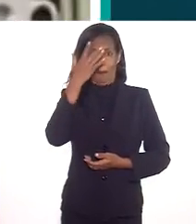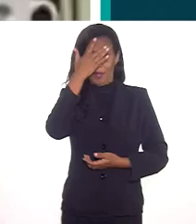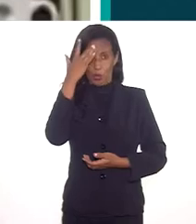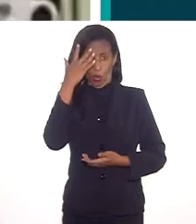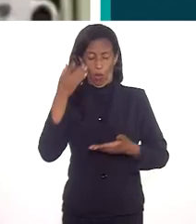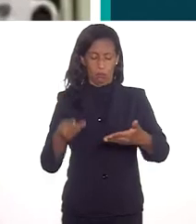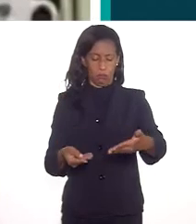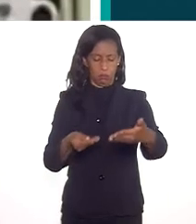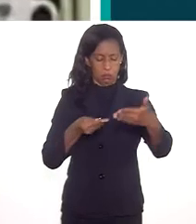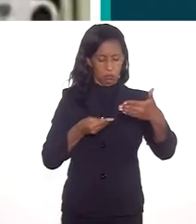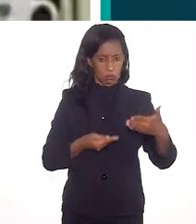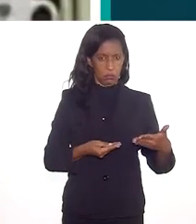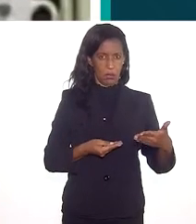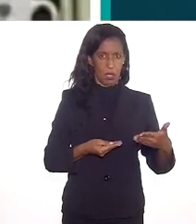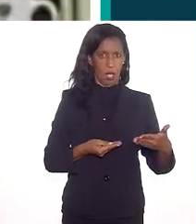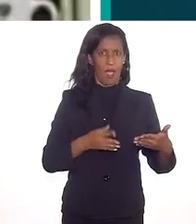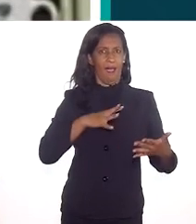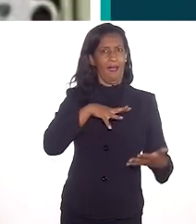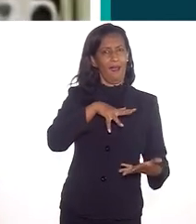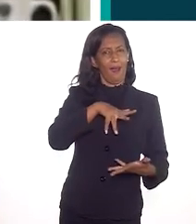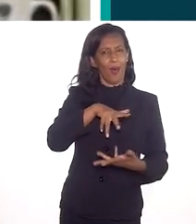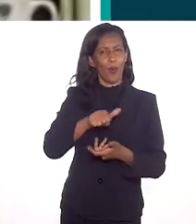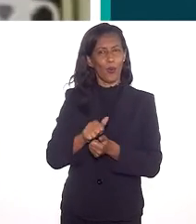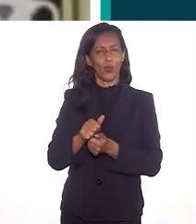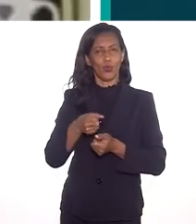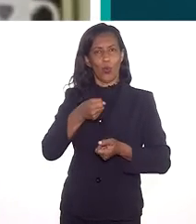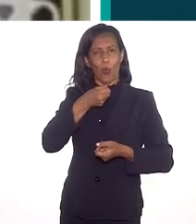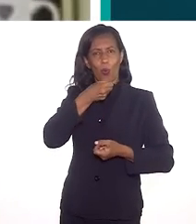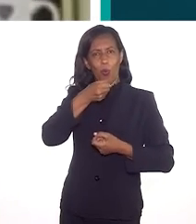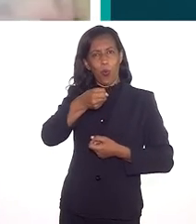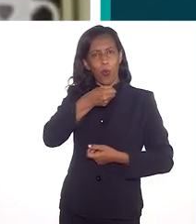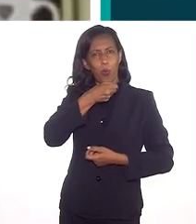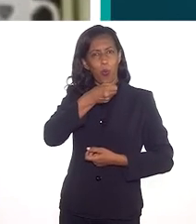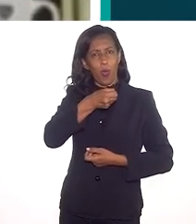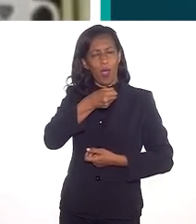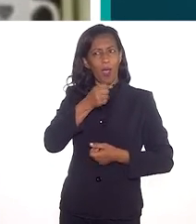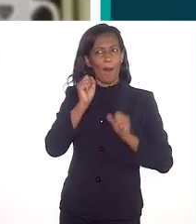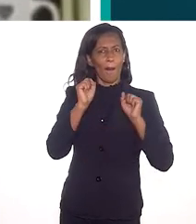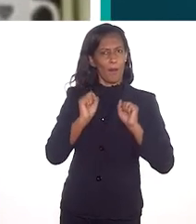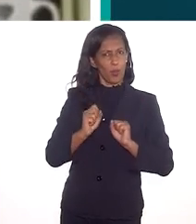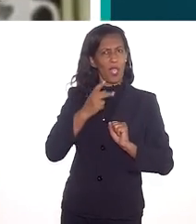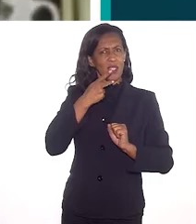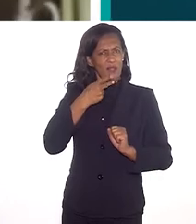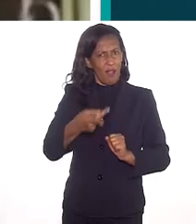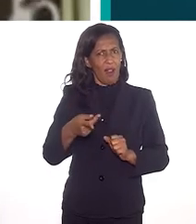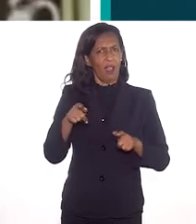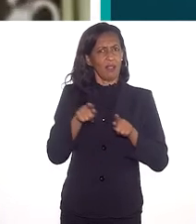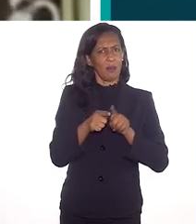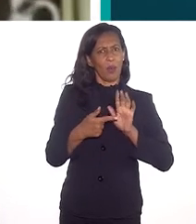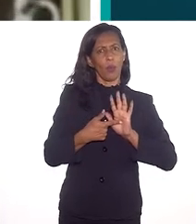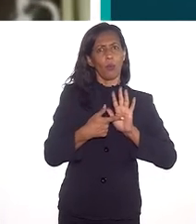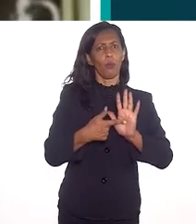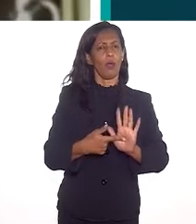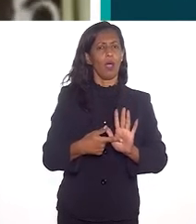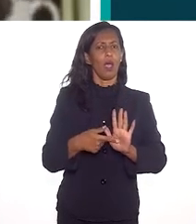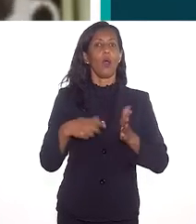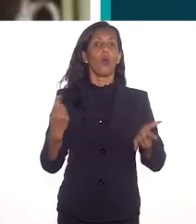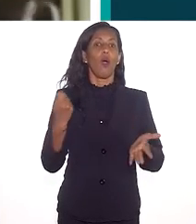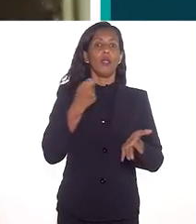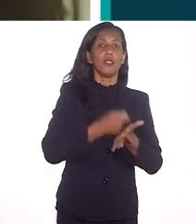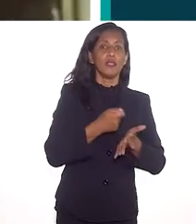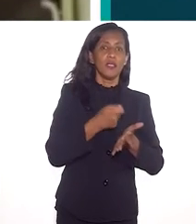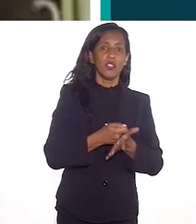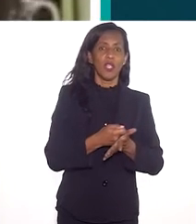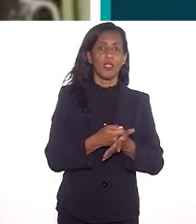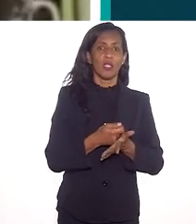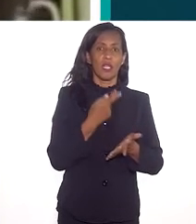pudesse ter acesso ao mundo jornalístico, que pudesse falar sobre isso, qual é